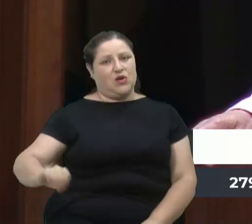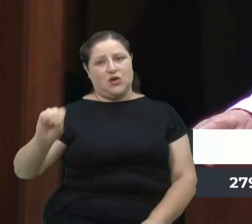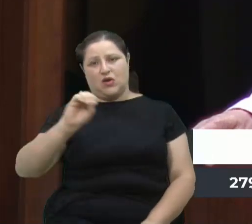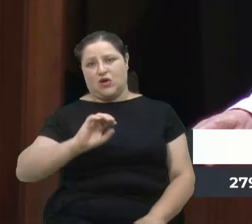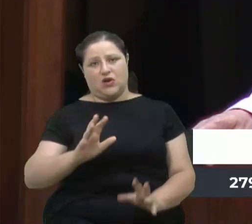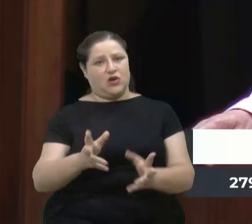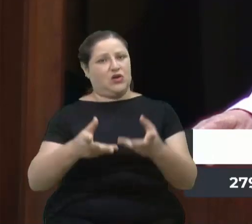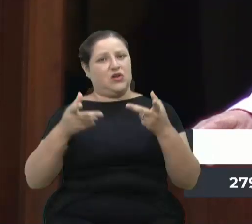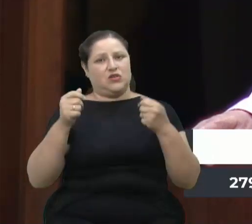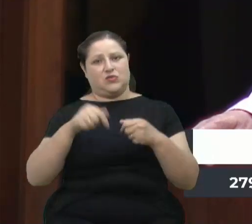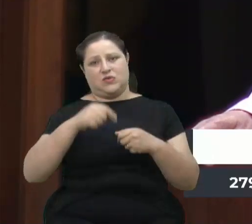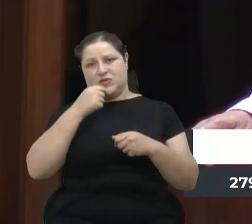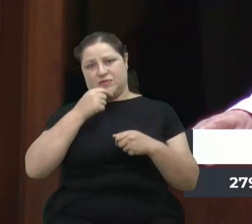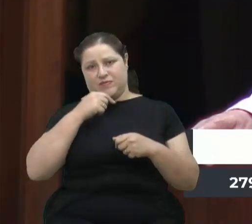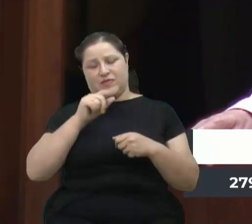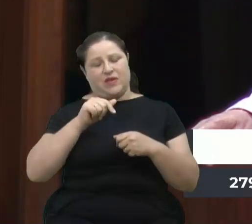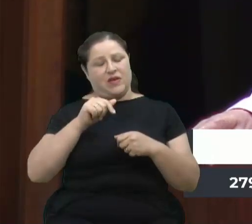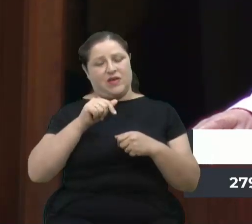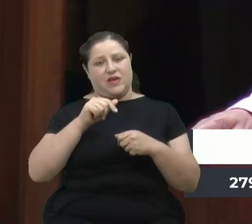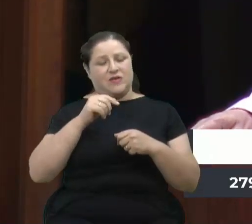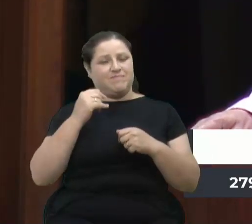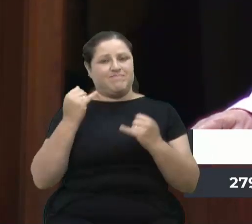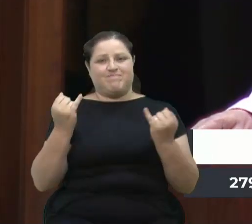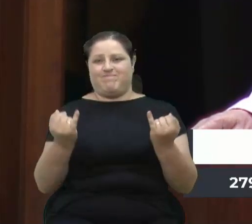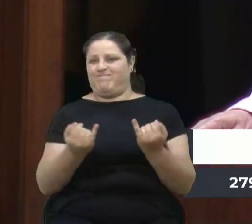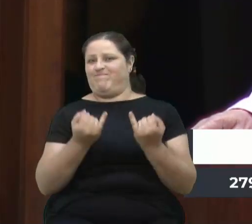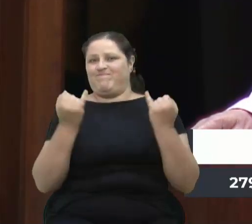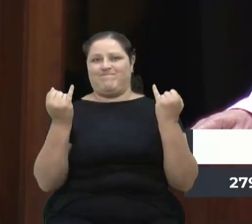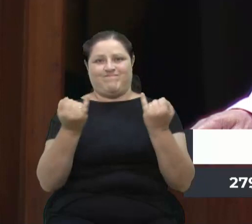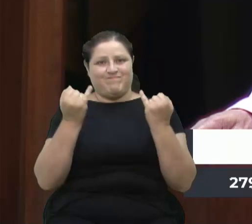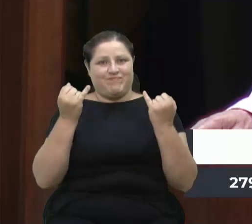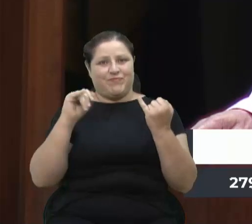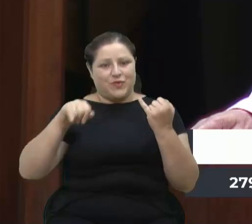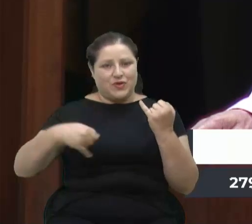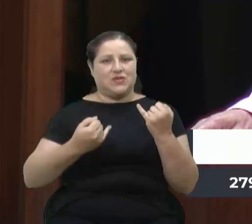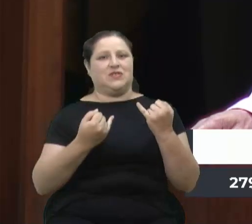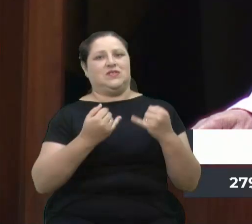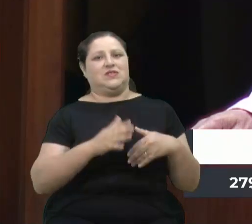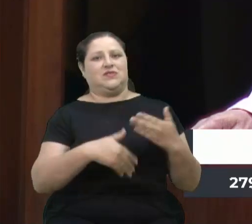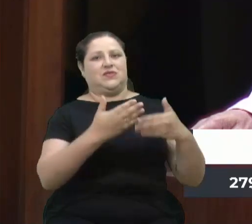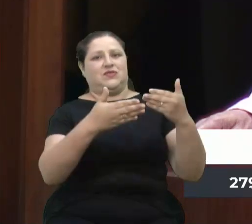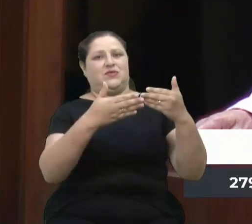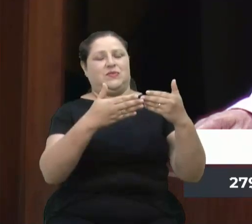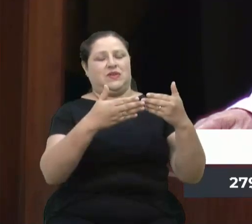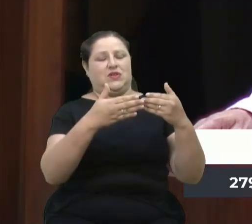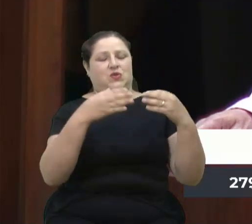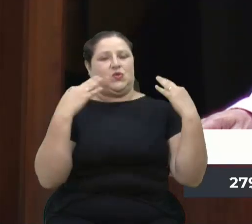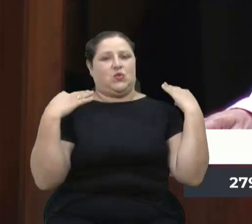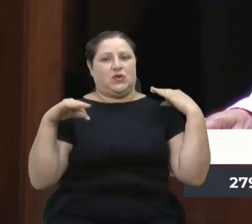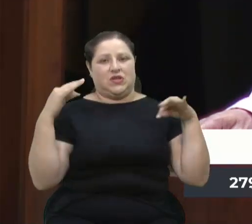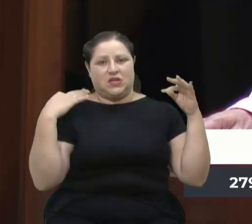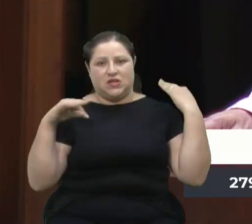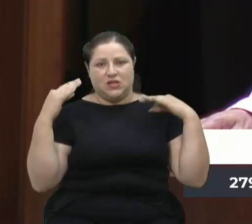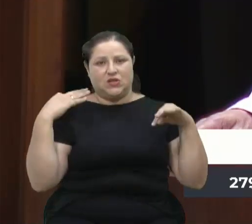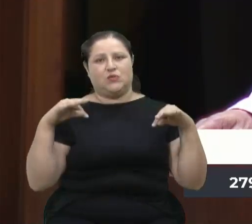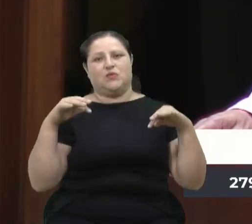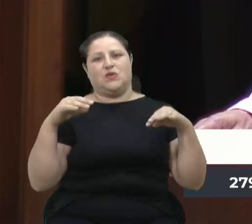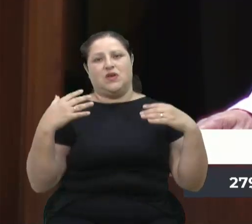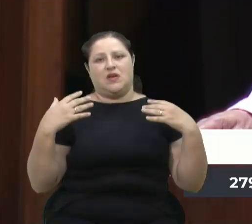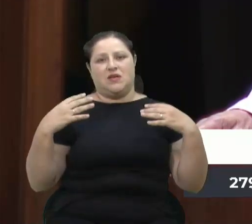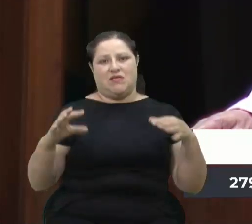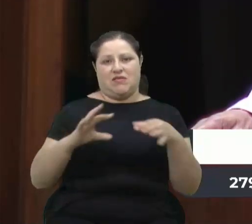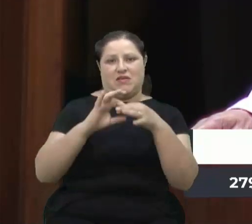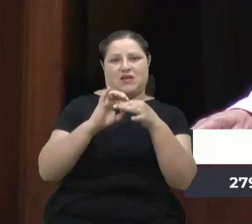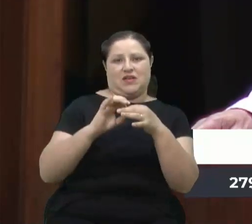A Maesa é a nossa menina dos olhos, é a oportunidade de desenvolvimento do nosso turismo, integração